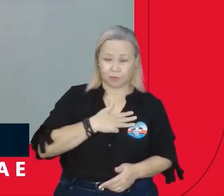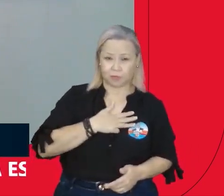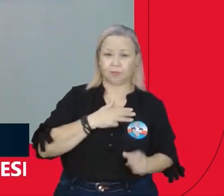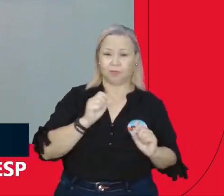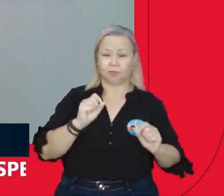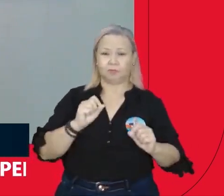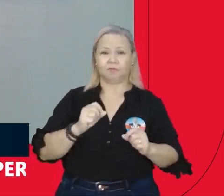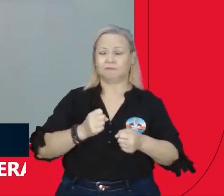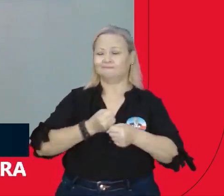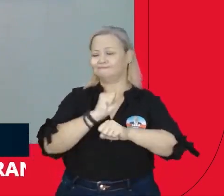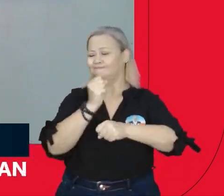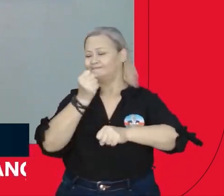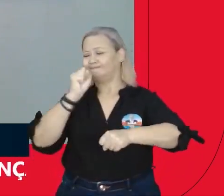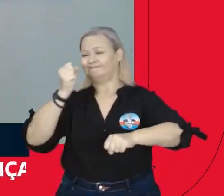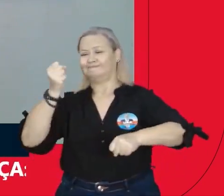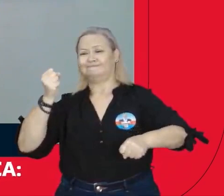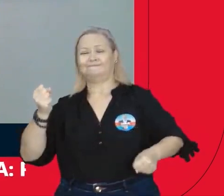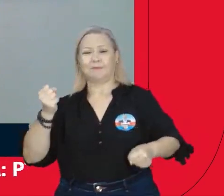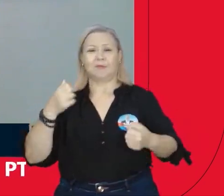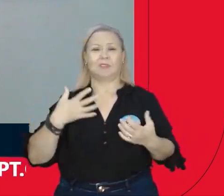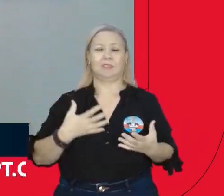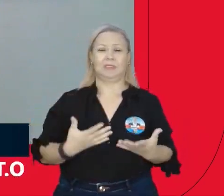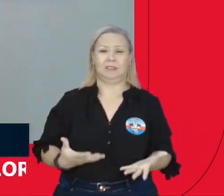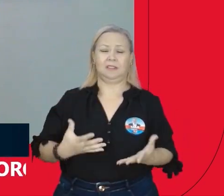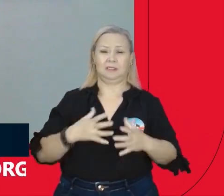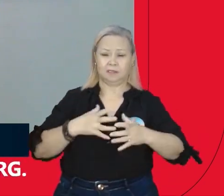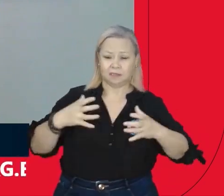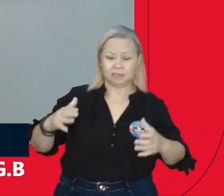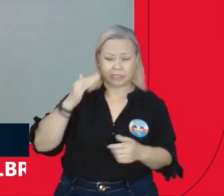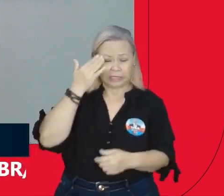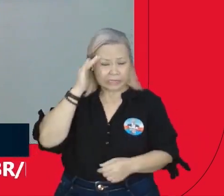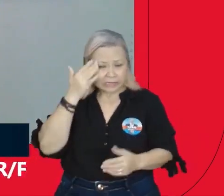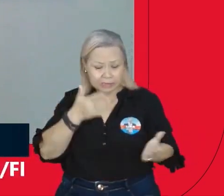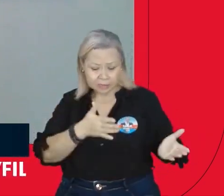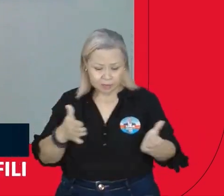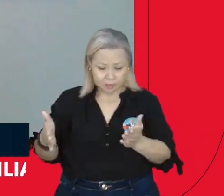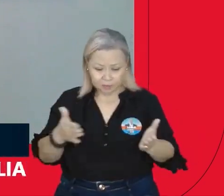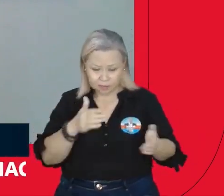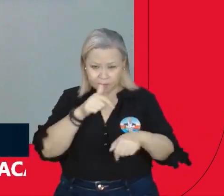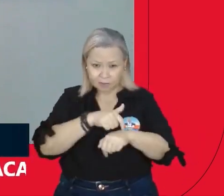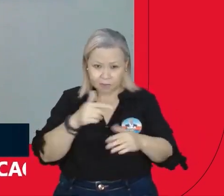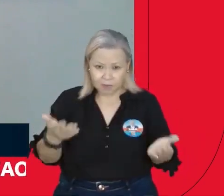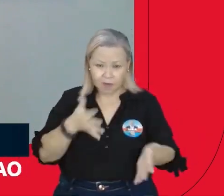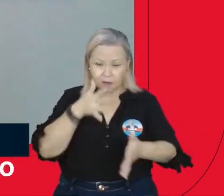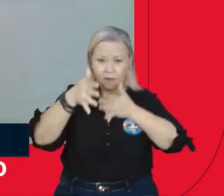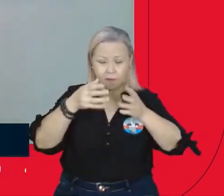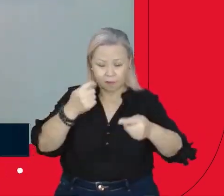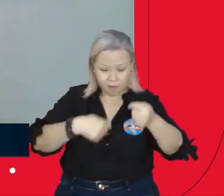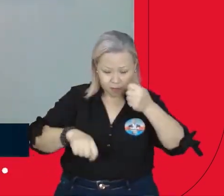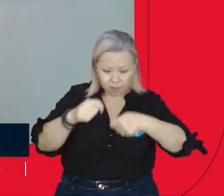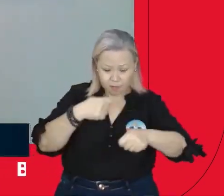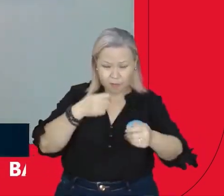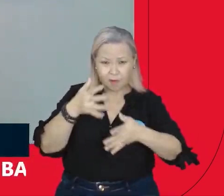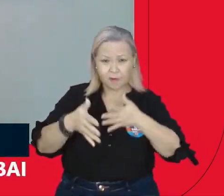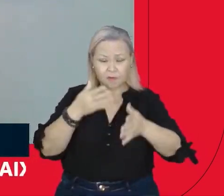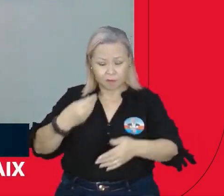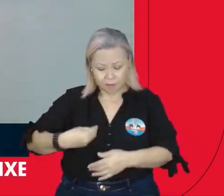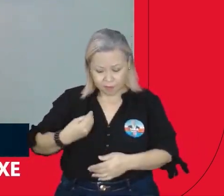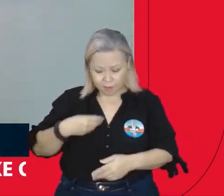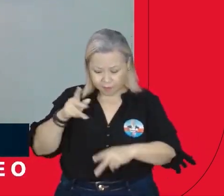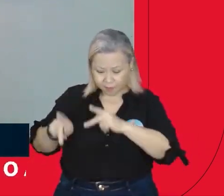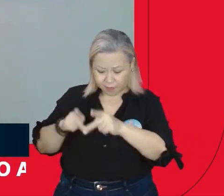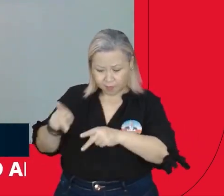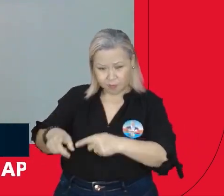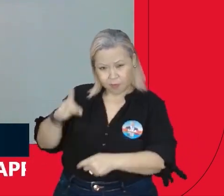é um gigante, ele entendeu esse momento, ele falou da economia, falou da vida do povo, todos os